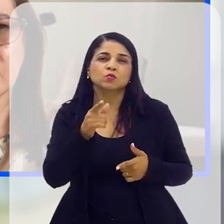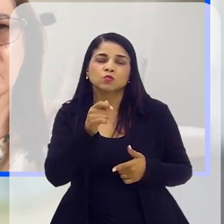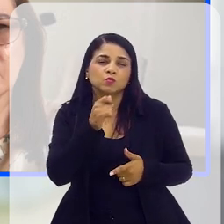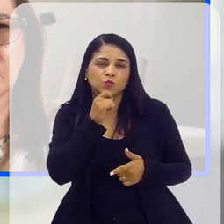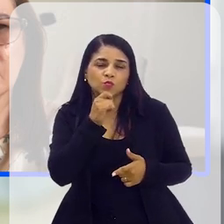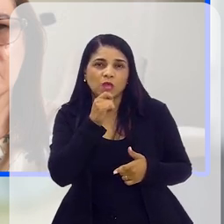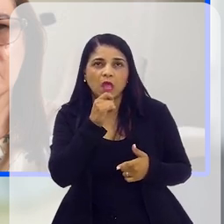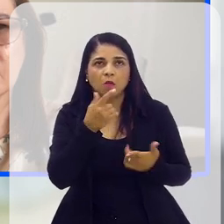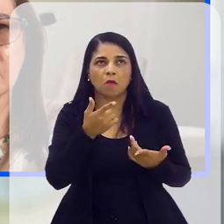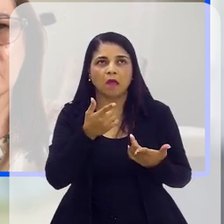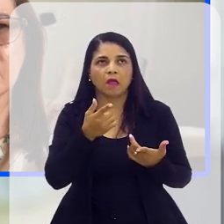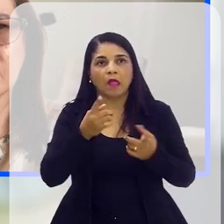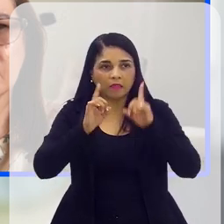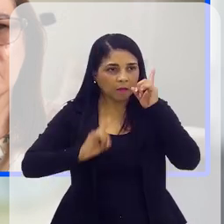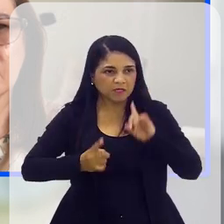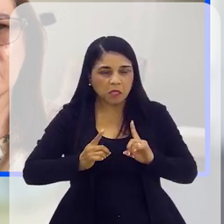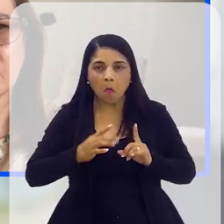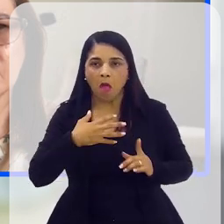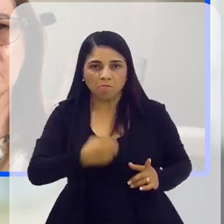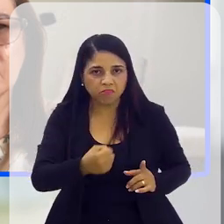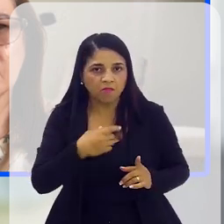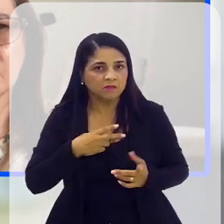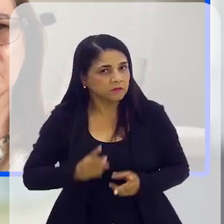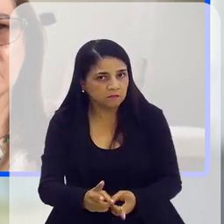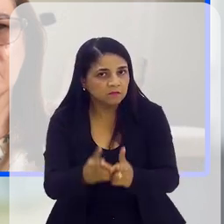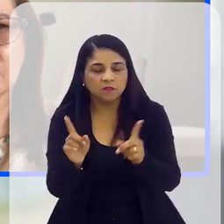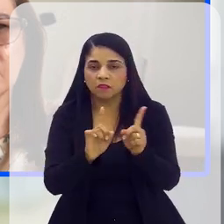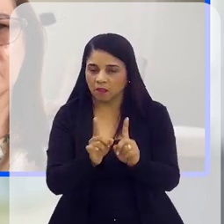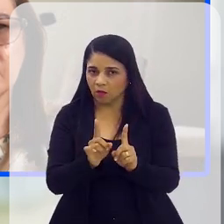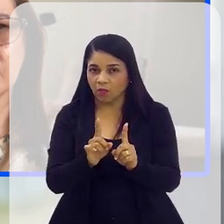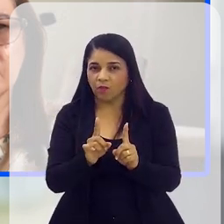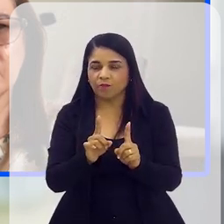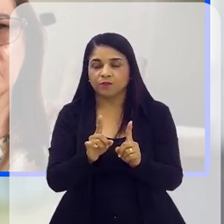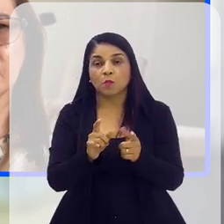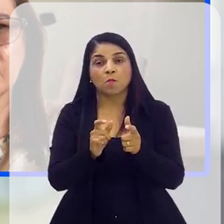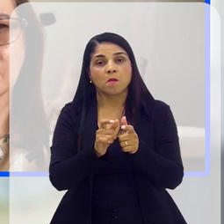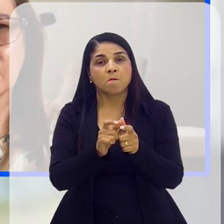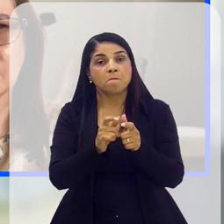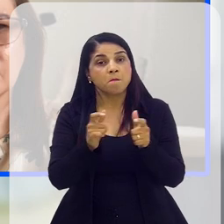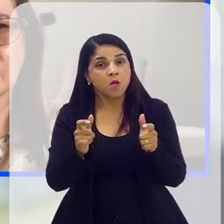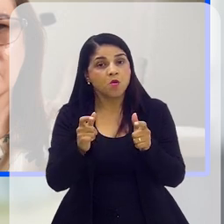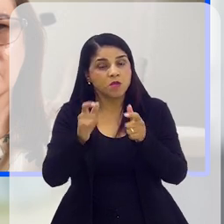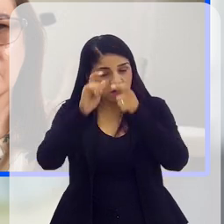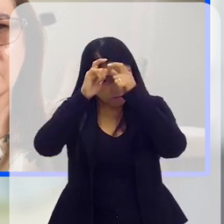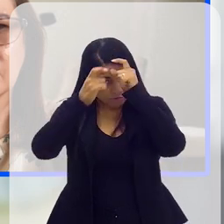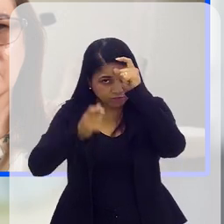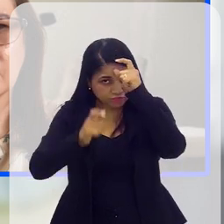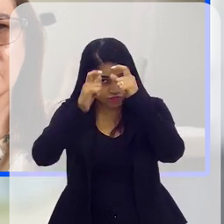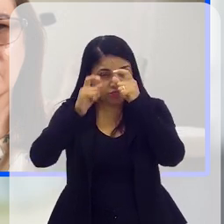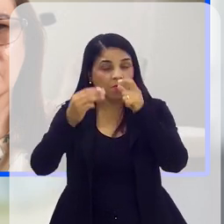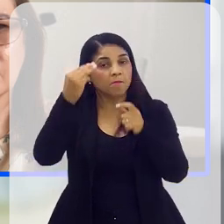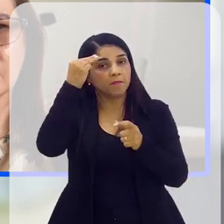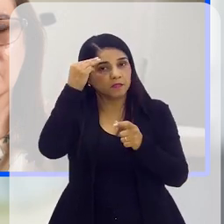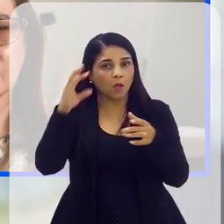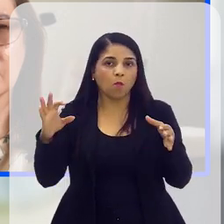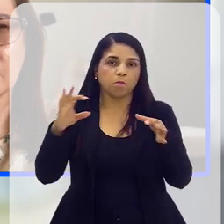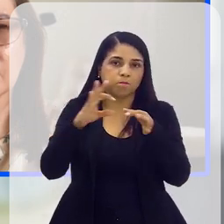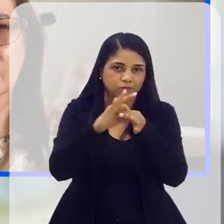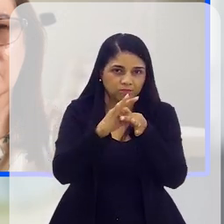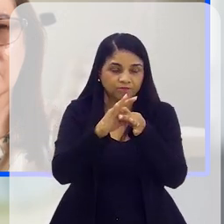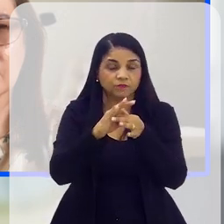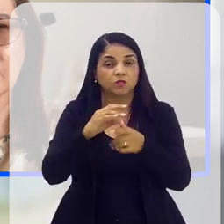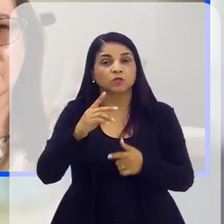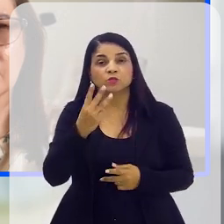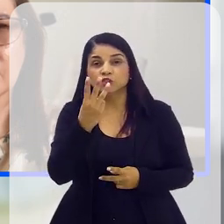relação de causa e efeito. Então, esses são os principais. A grande maioria, sim, tem algum transtorno mental associado. Os três